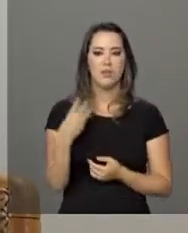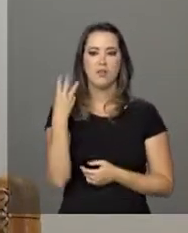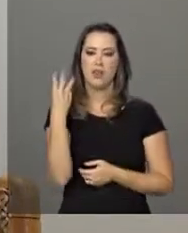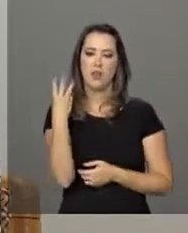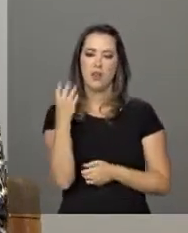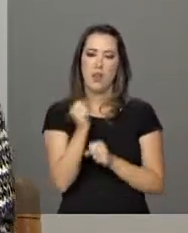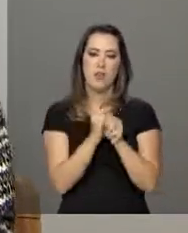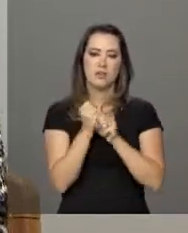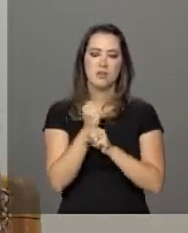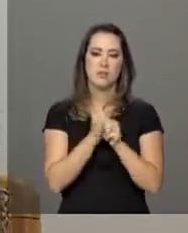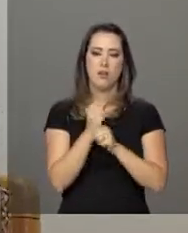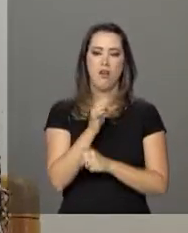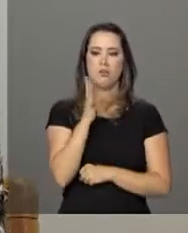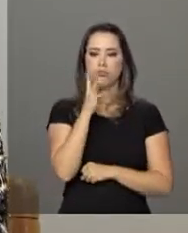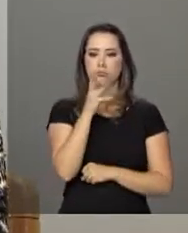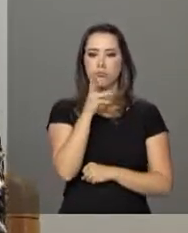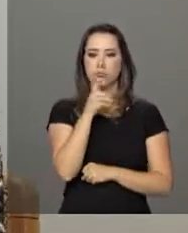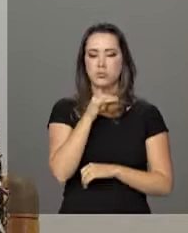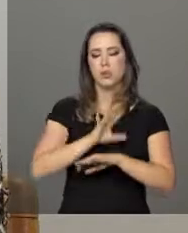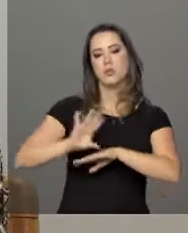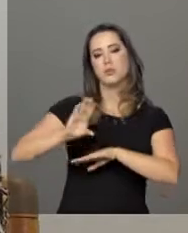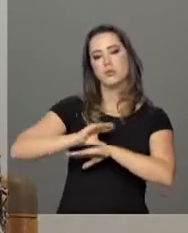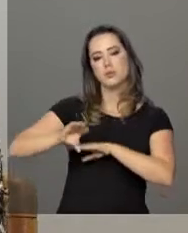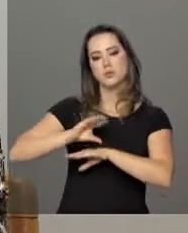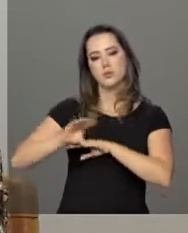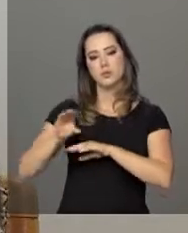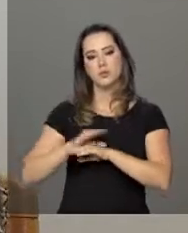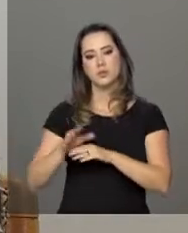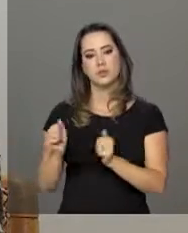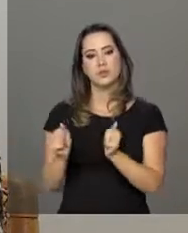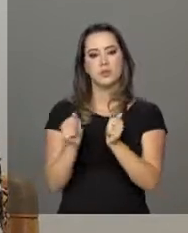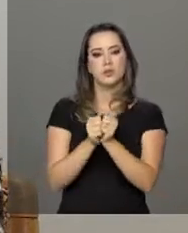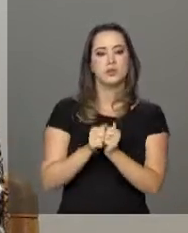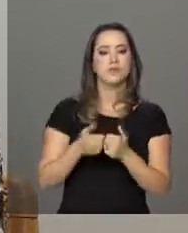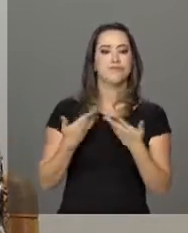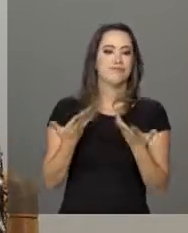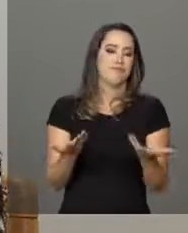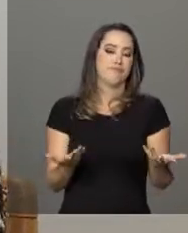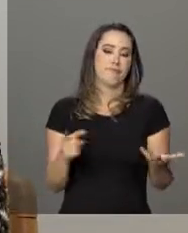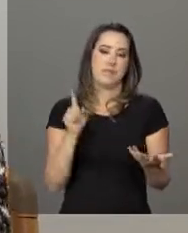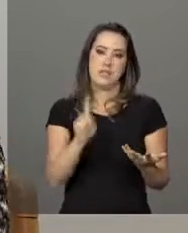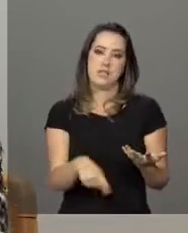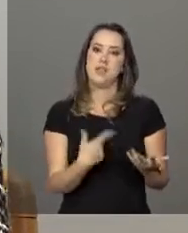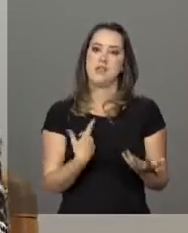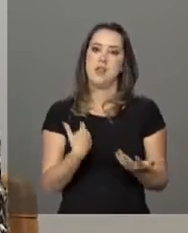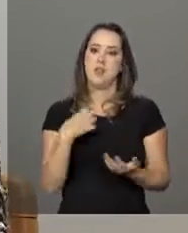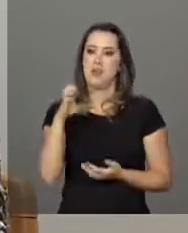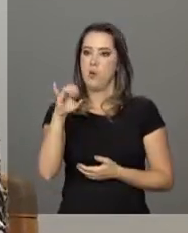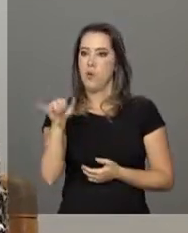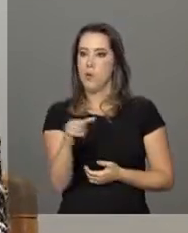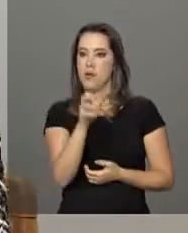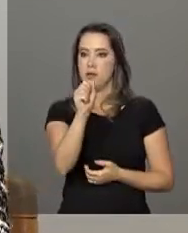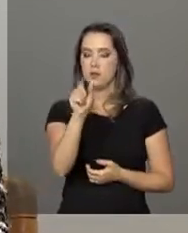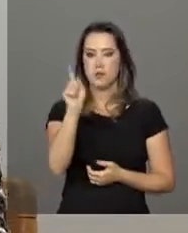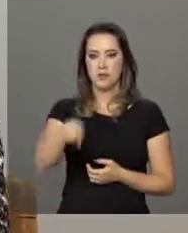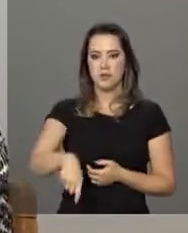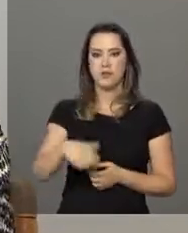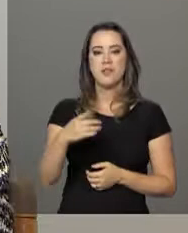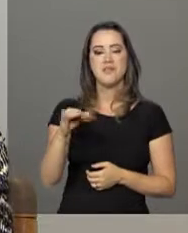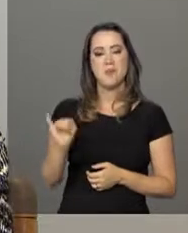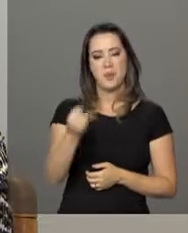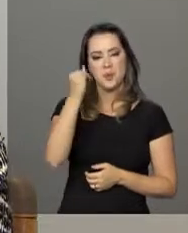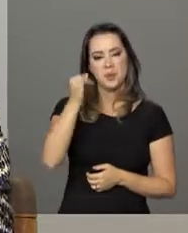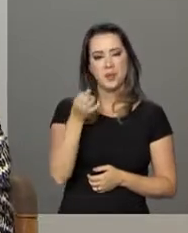anos para fazer um curso concomitante, enfim. E a educação de jovens e adultos é uma